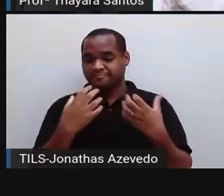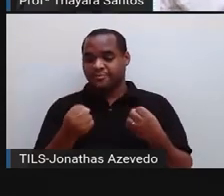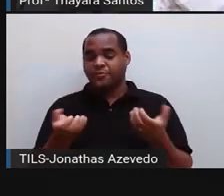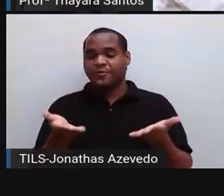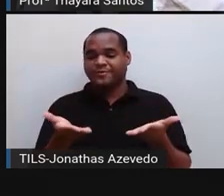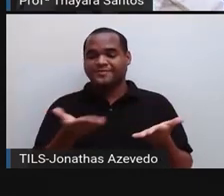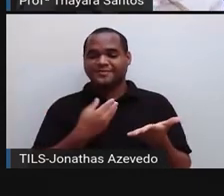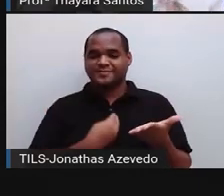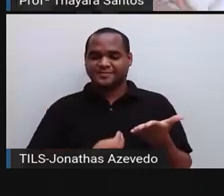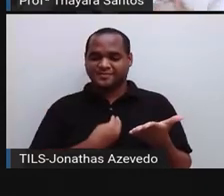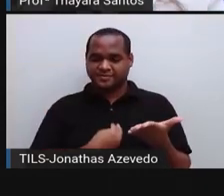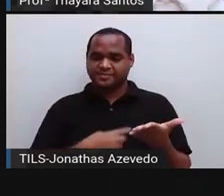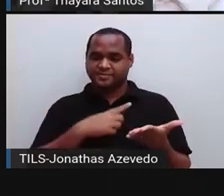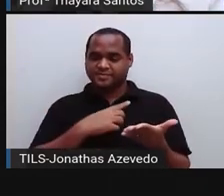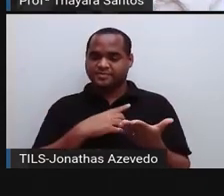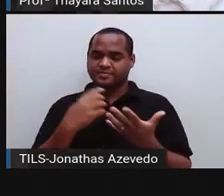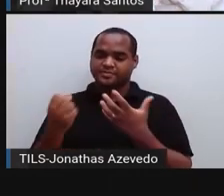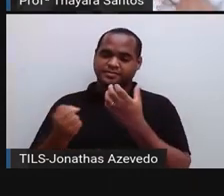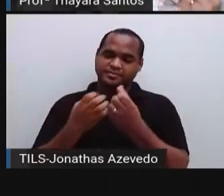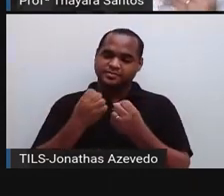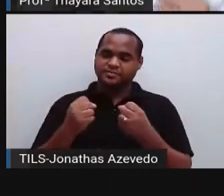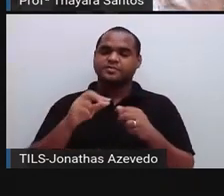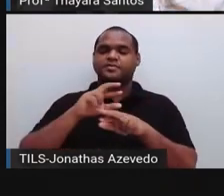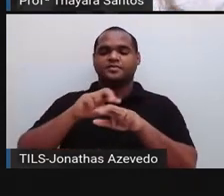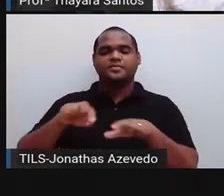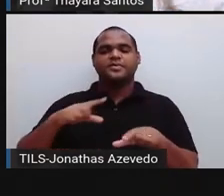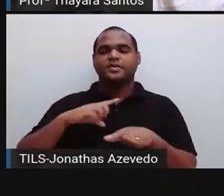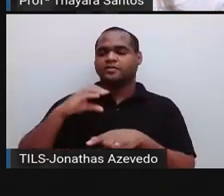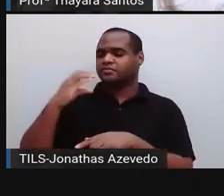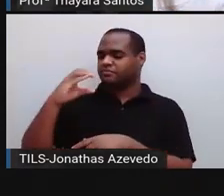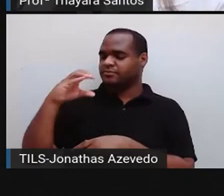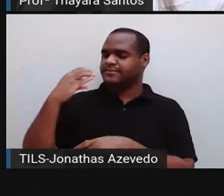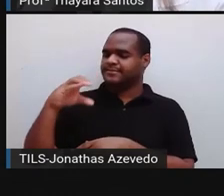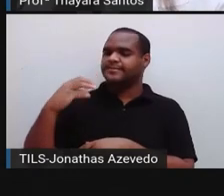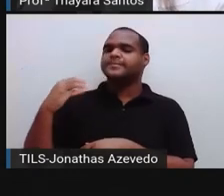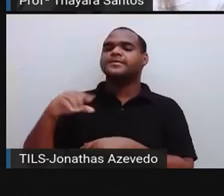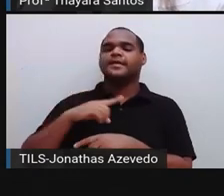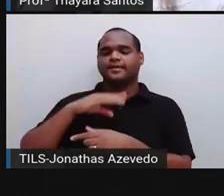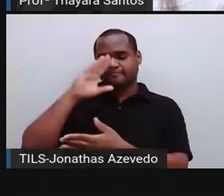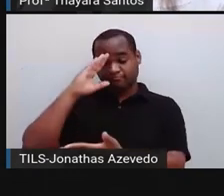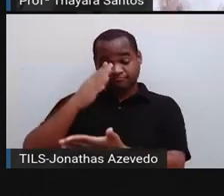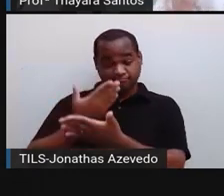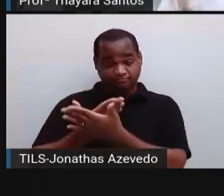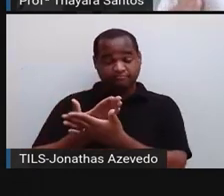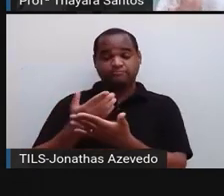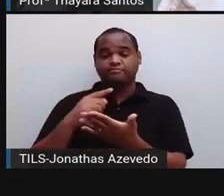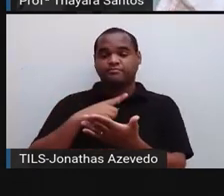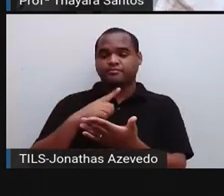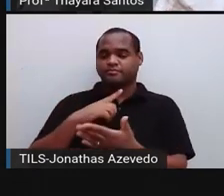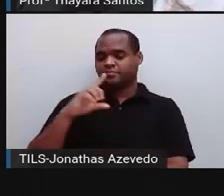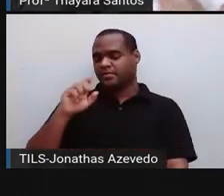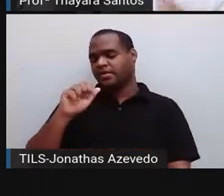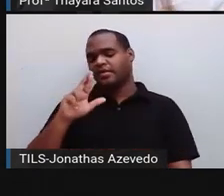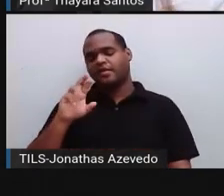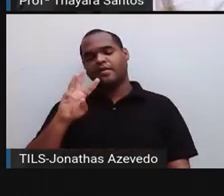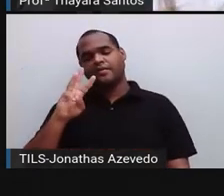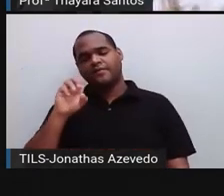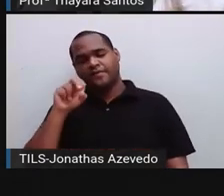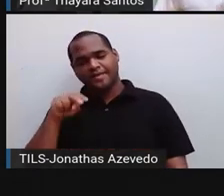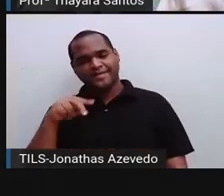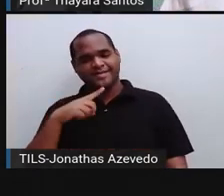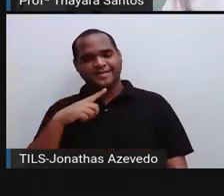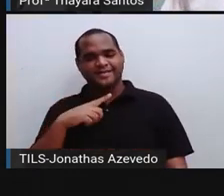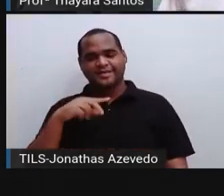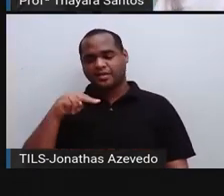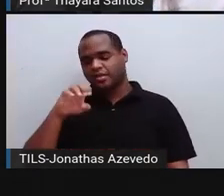atualmente. Atualmente, a gente aceita na evolução, a ciência acredita na teoria darwinista, que hoje já é chamada de